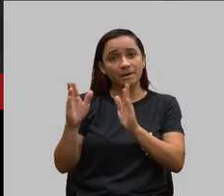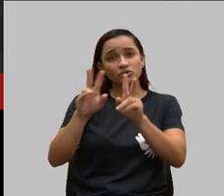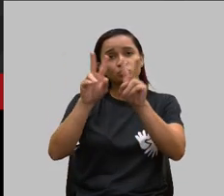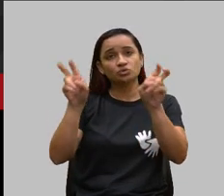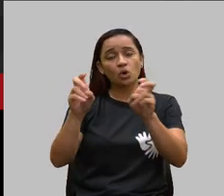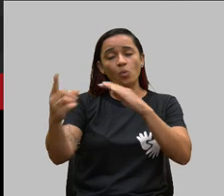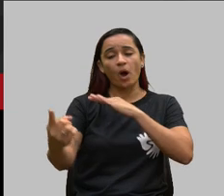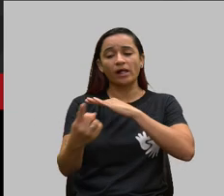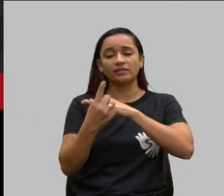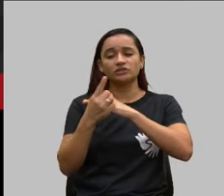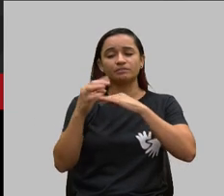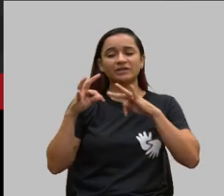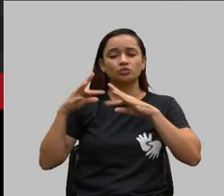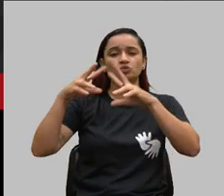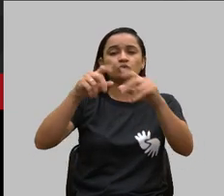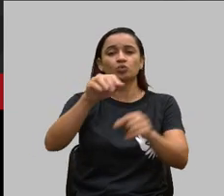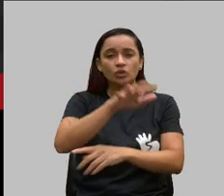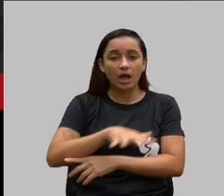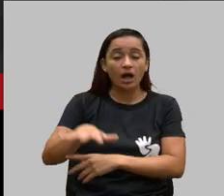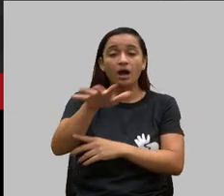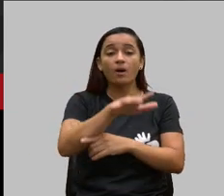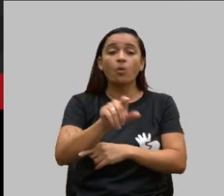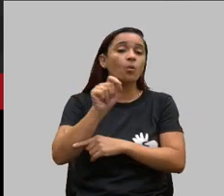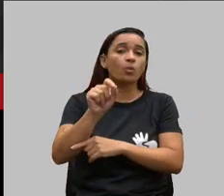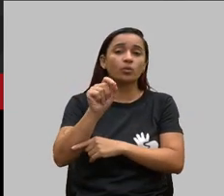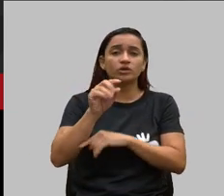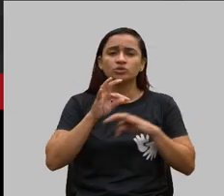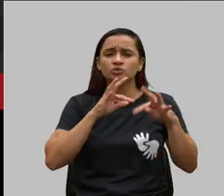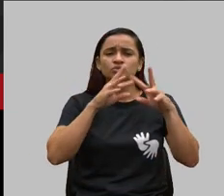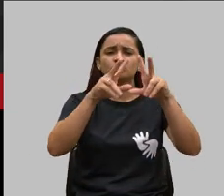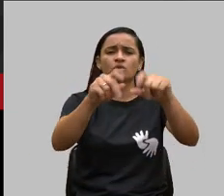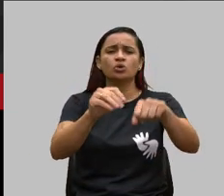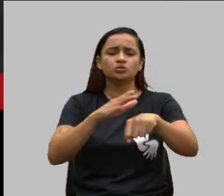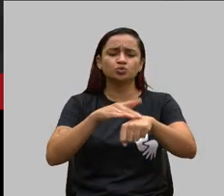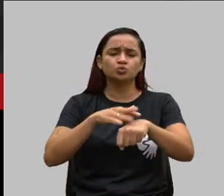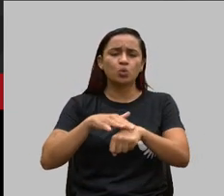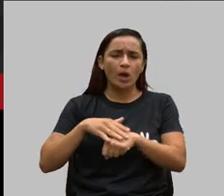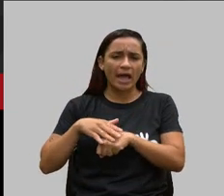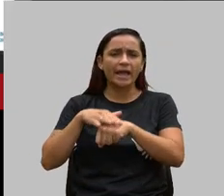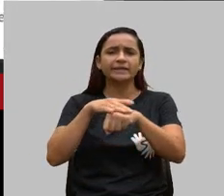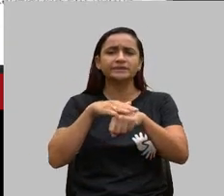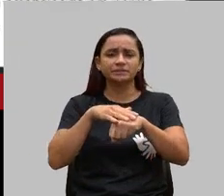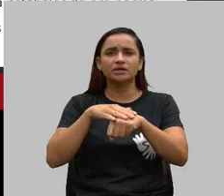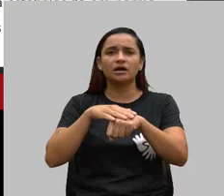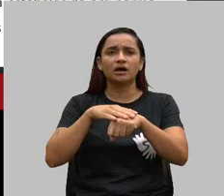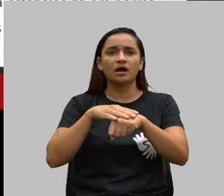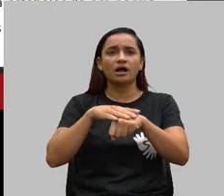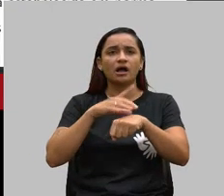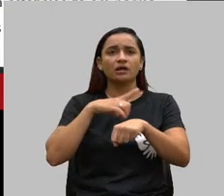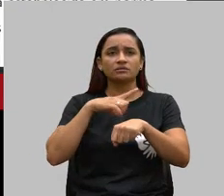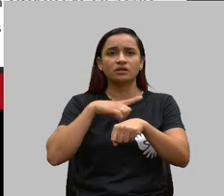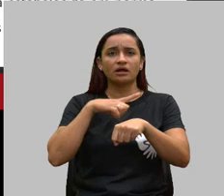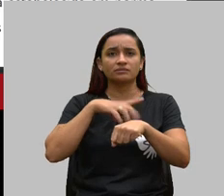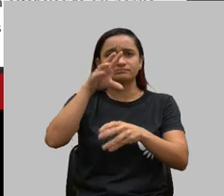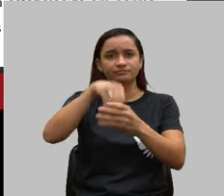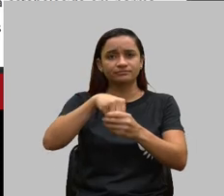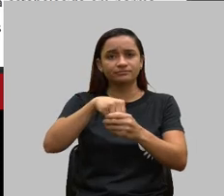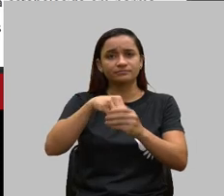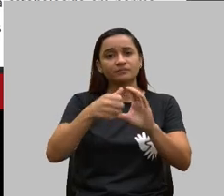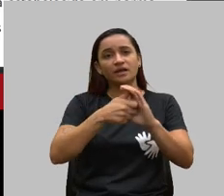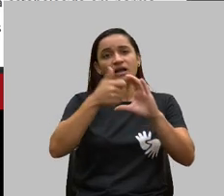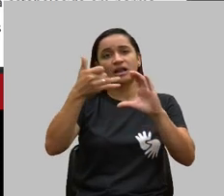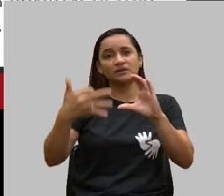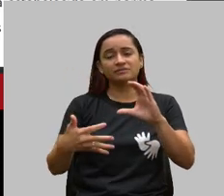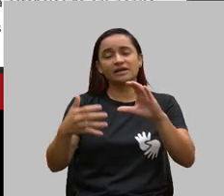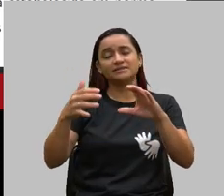integral de que todas as doenças previstas na classificação estatística internacional